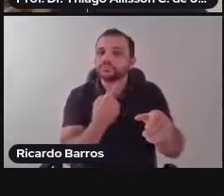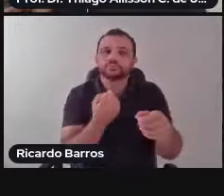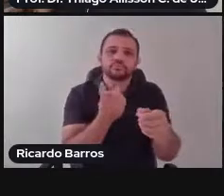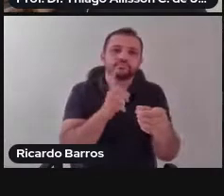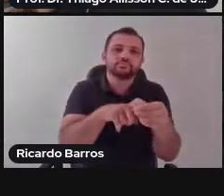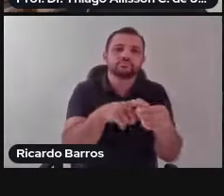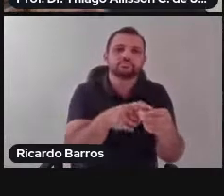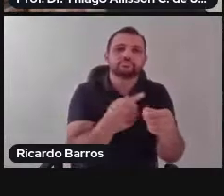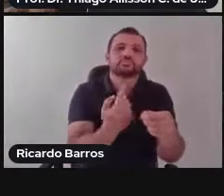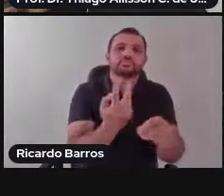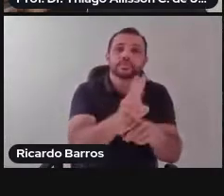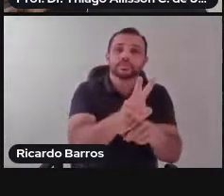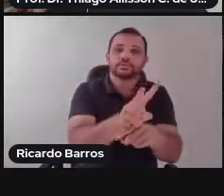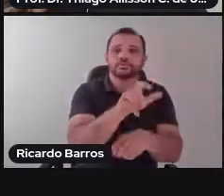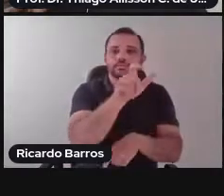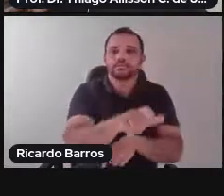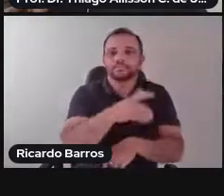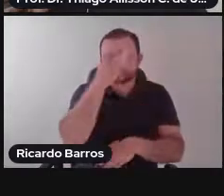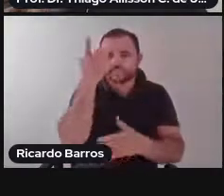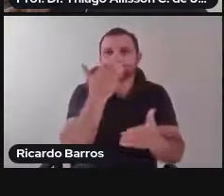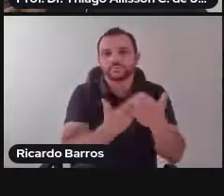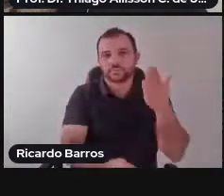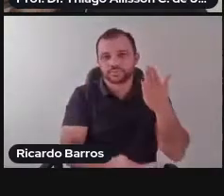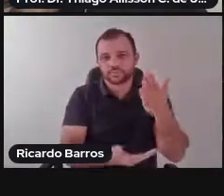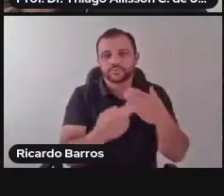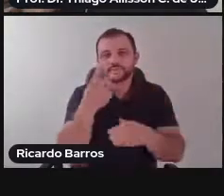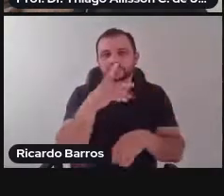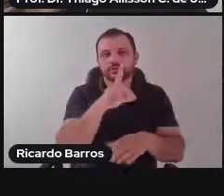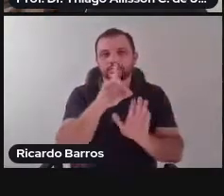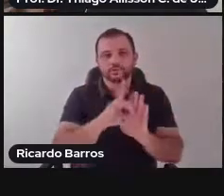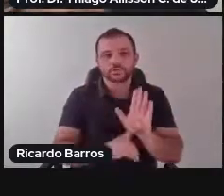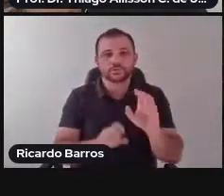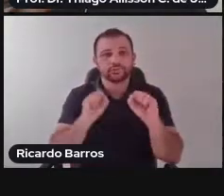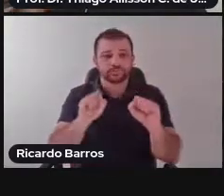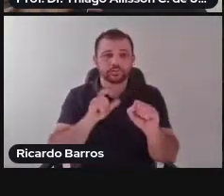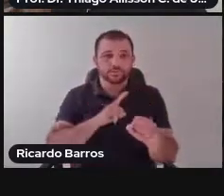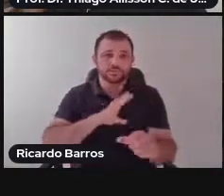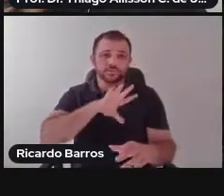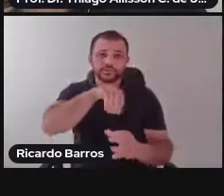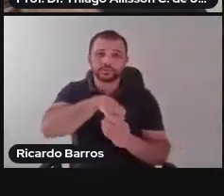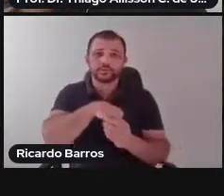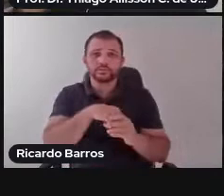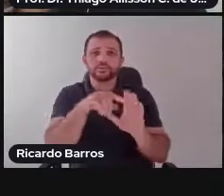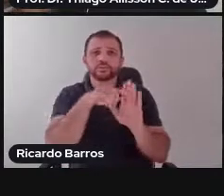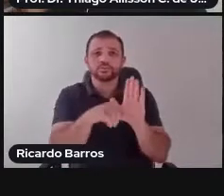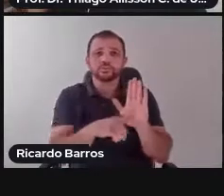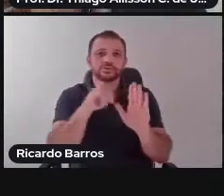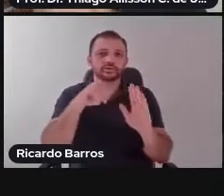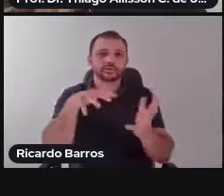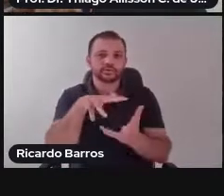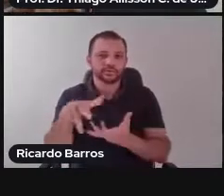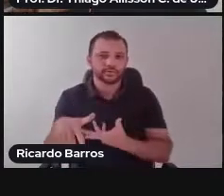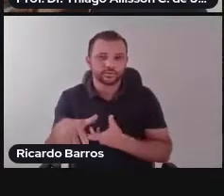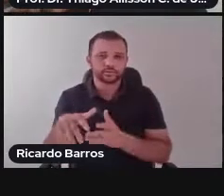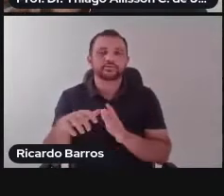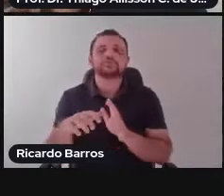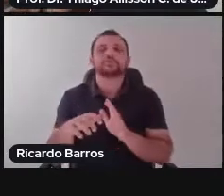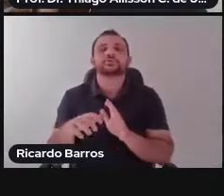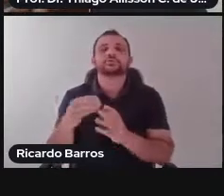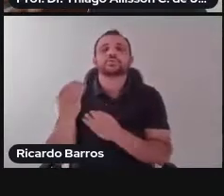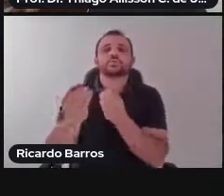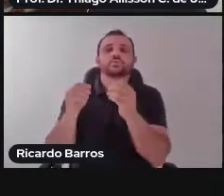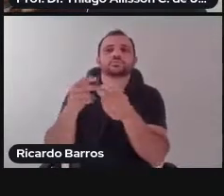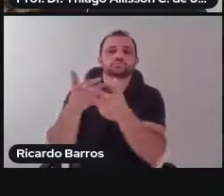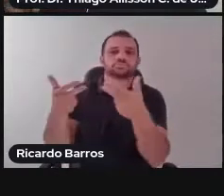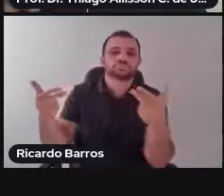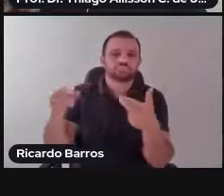desde as questões no âmbito do que foi chamado no Plano Internacional de Estado em Constitucional de Coisas, a exemplo